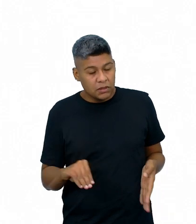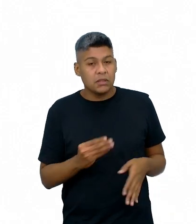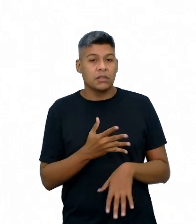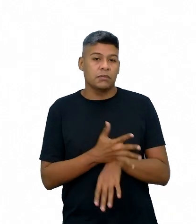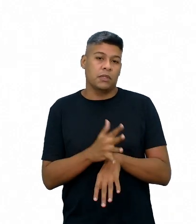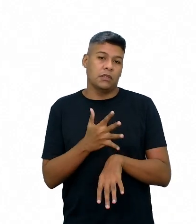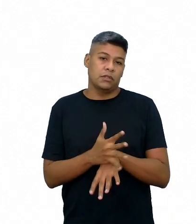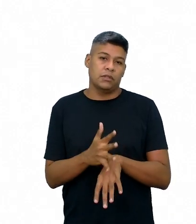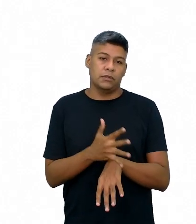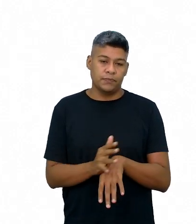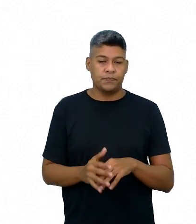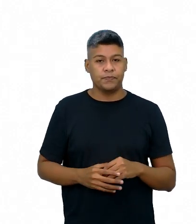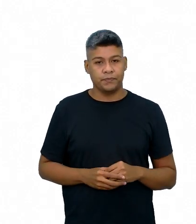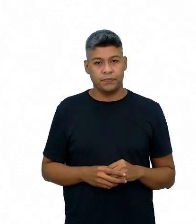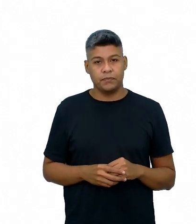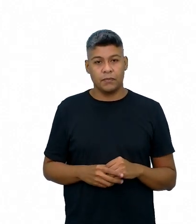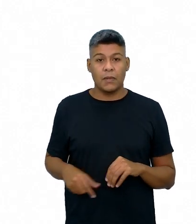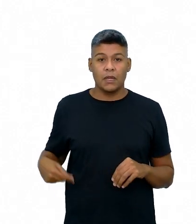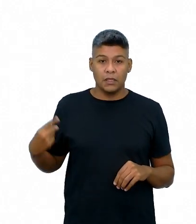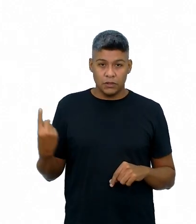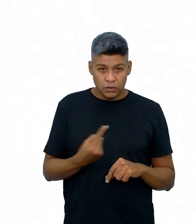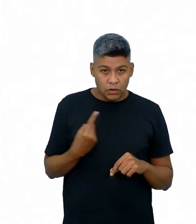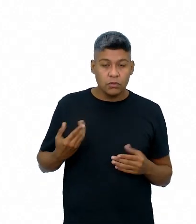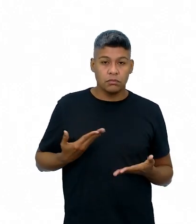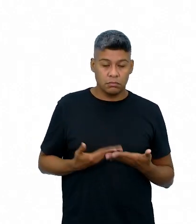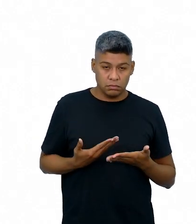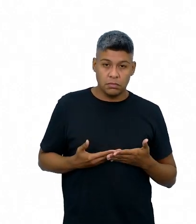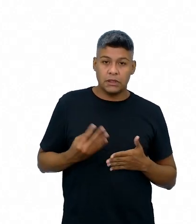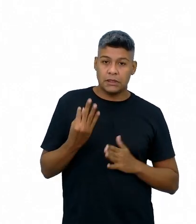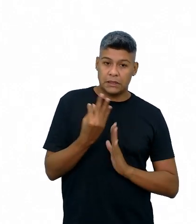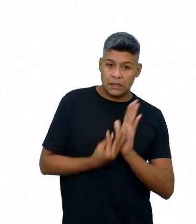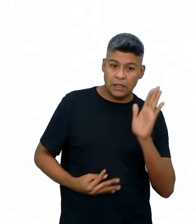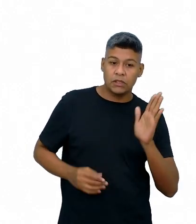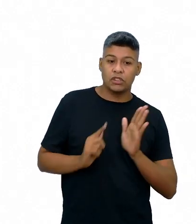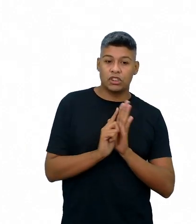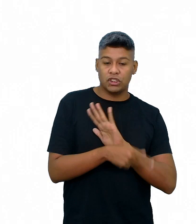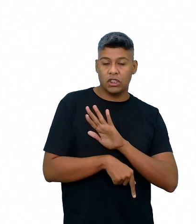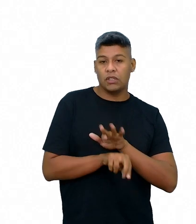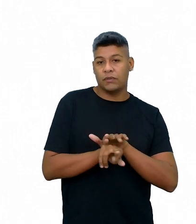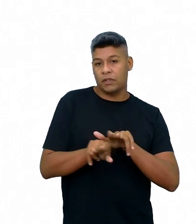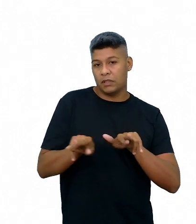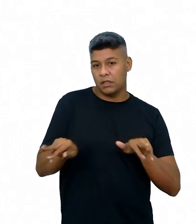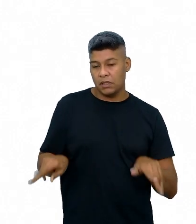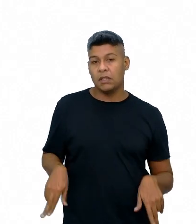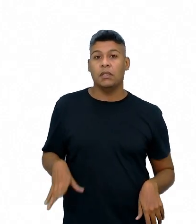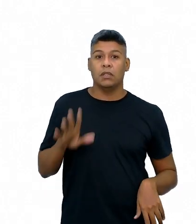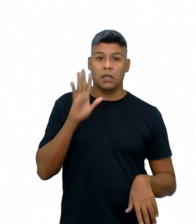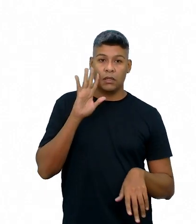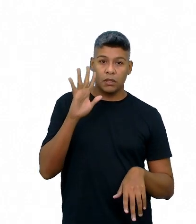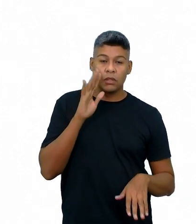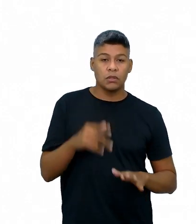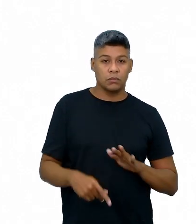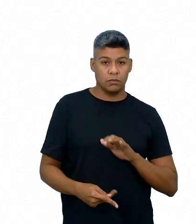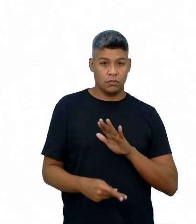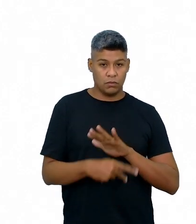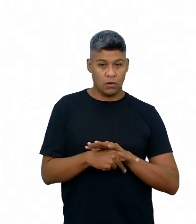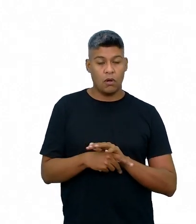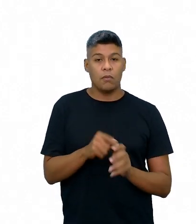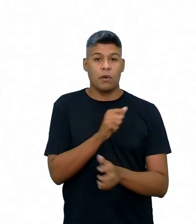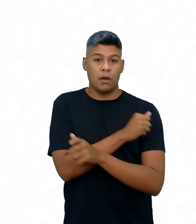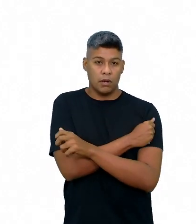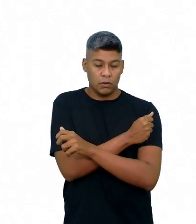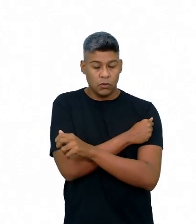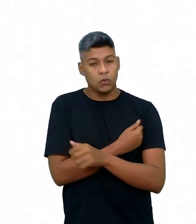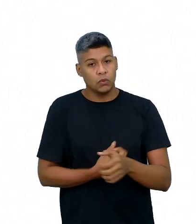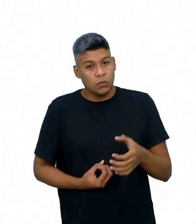prática. À medida em que nós trabalhamos com textos de gêneros variados, refletindo com os alunos sobre contextos de